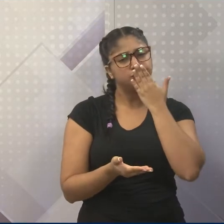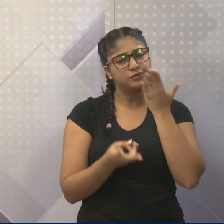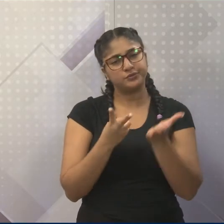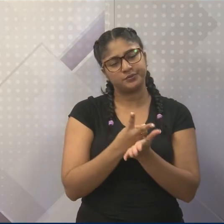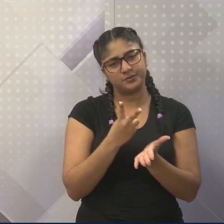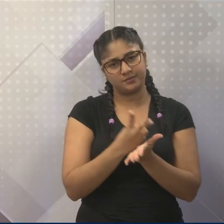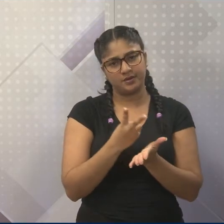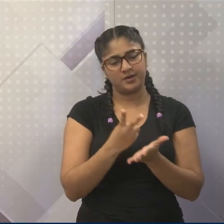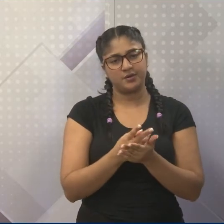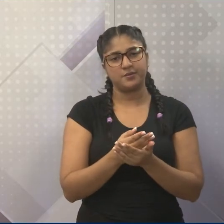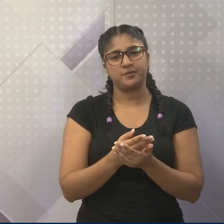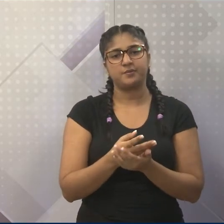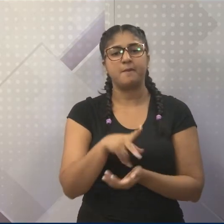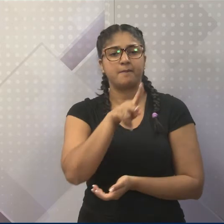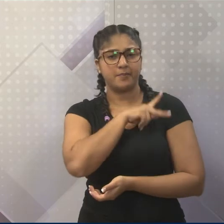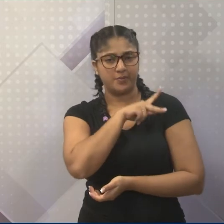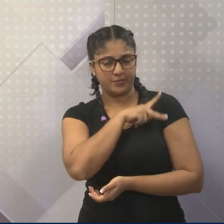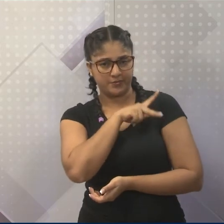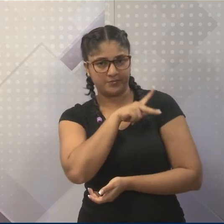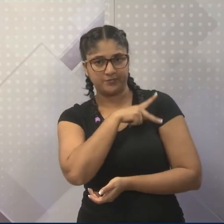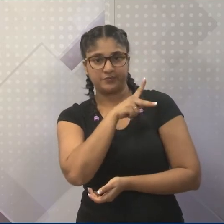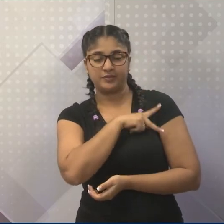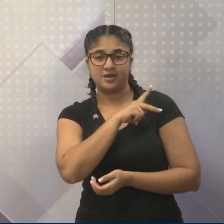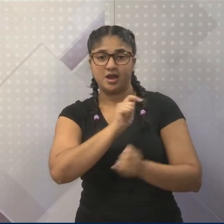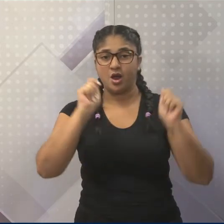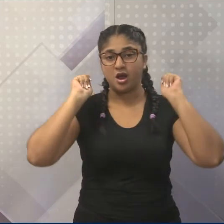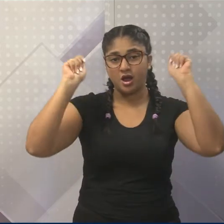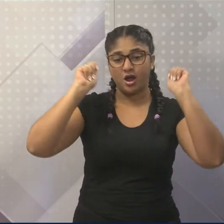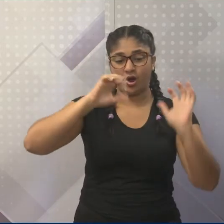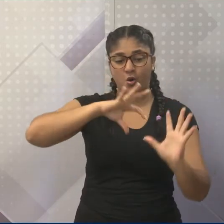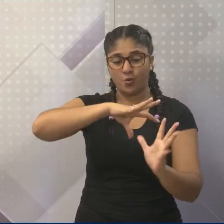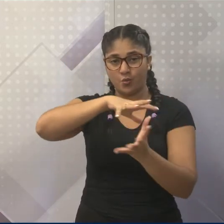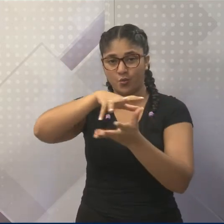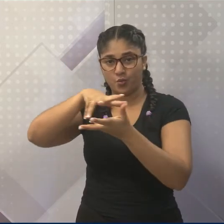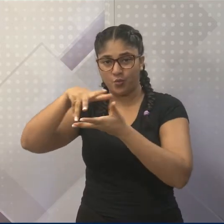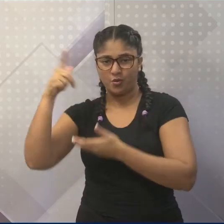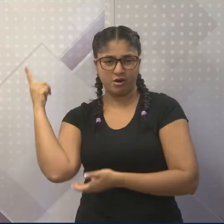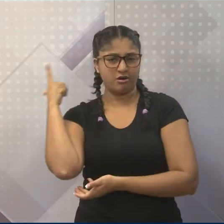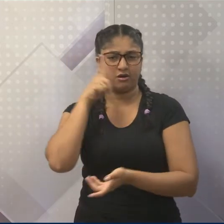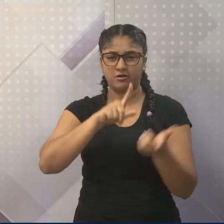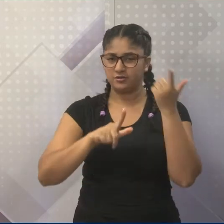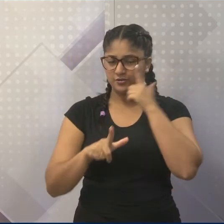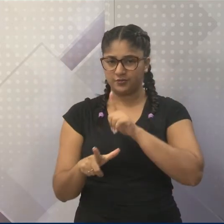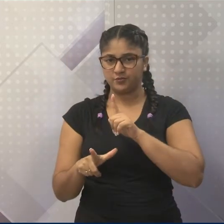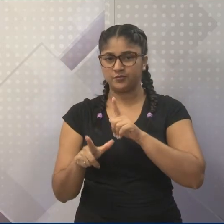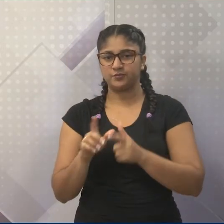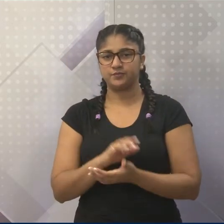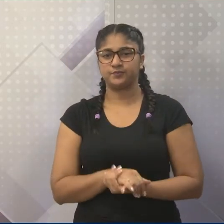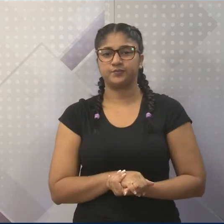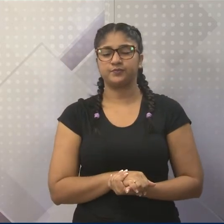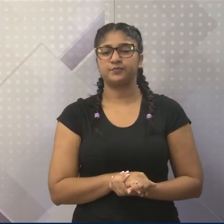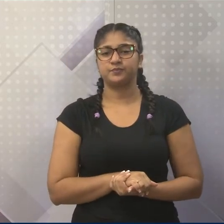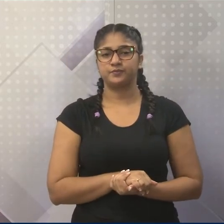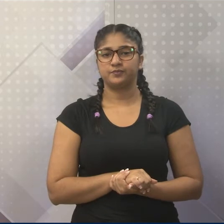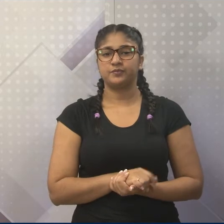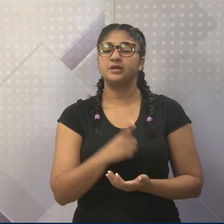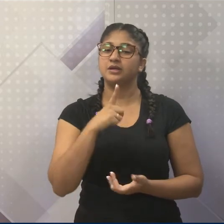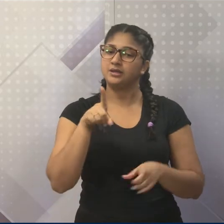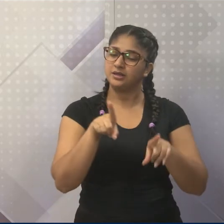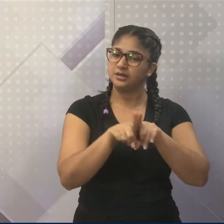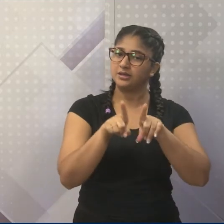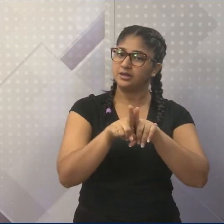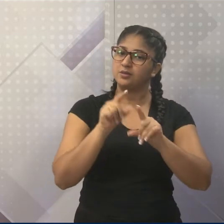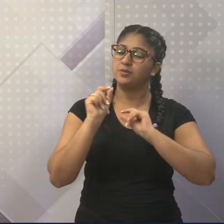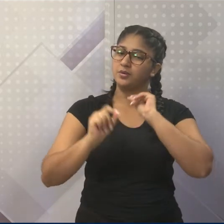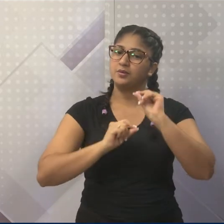O Palmeiras, campeão do mundo. Isso aí é uma notícia da Gazeta Esportiva, você está acompanhando na imagem. E ainda na tela,